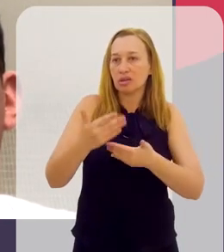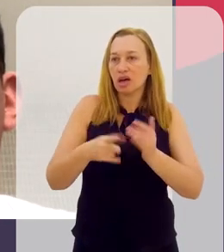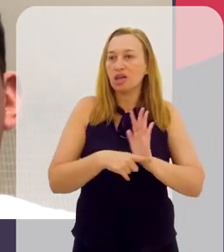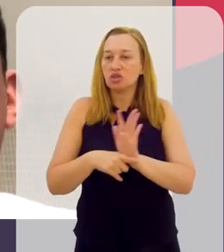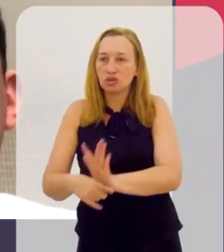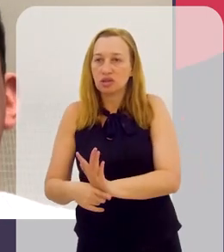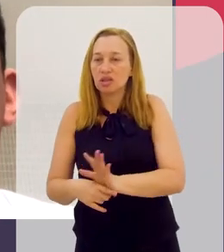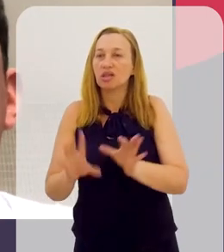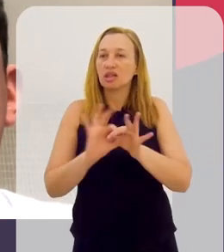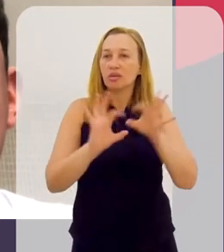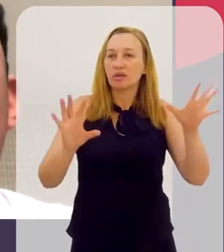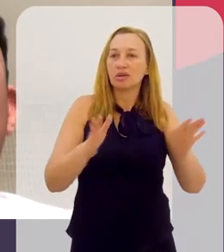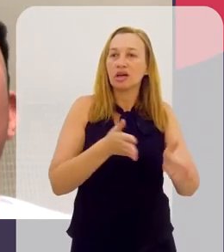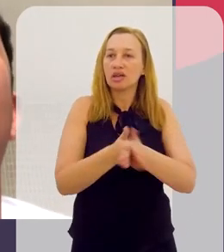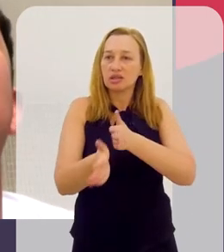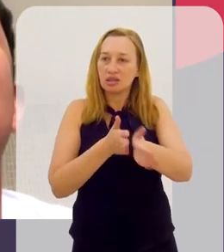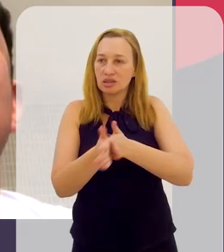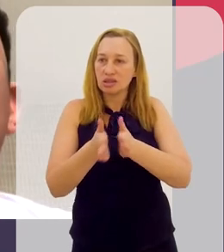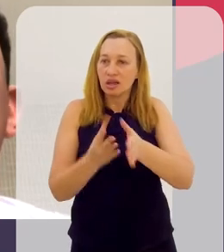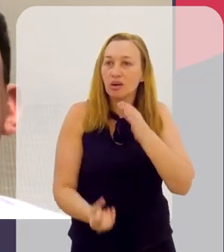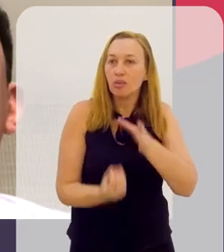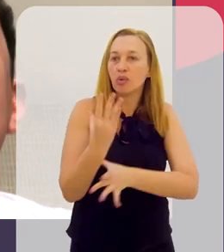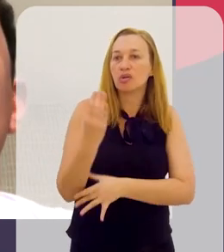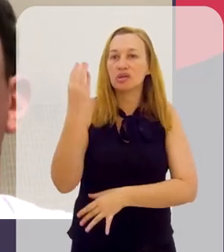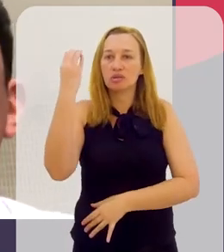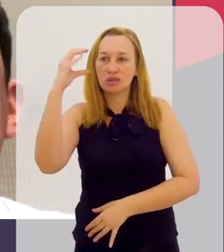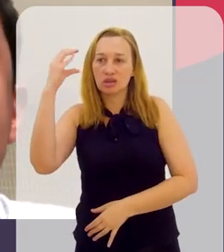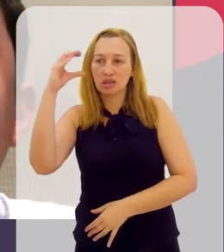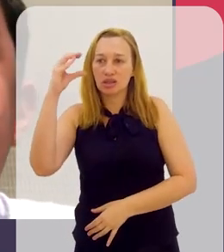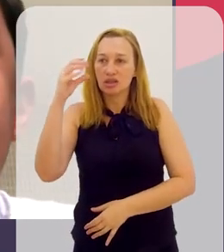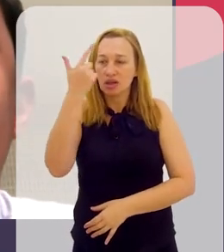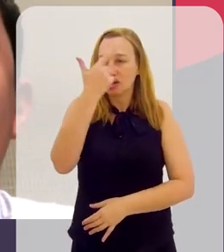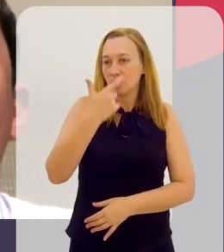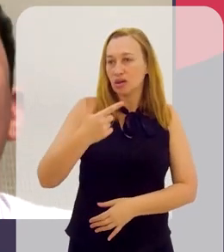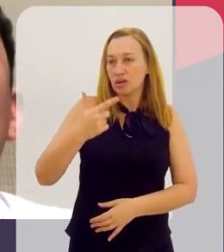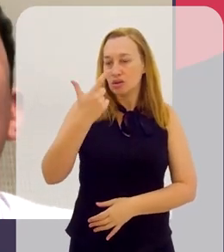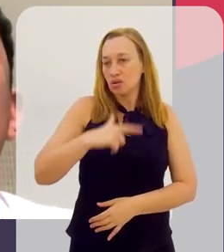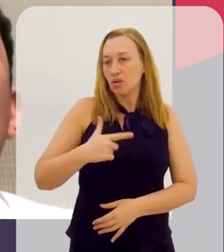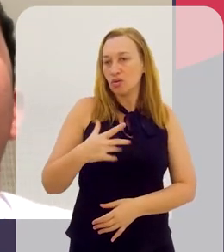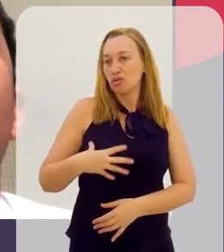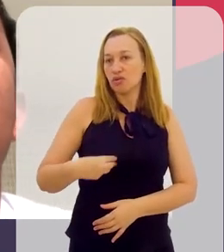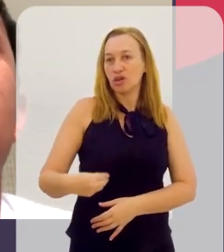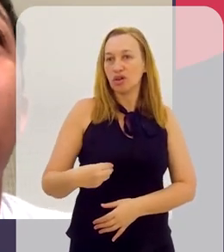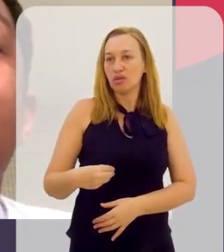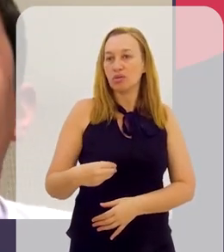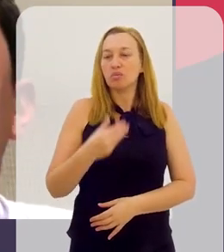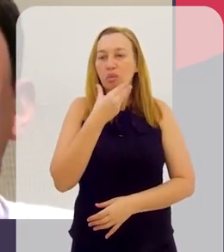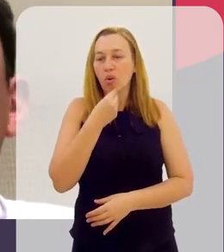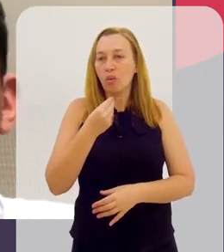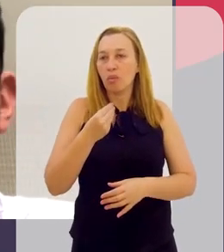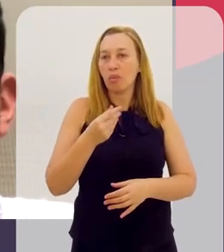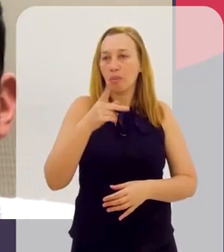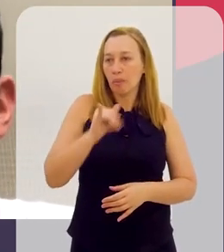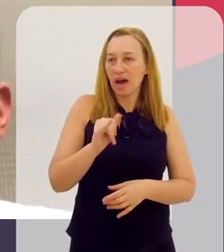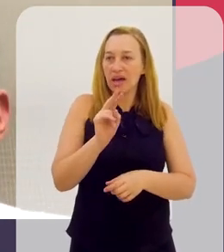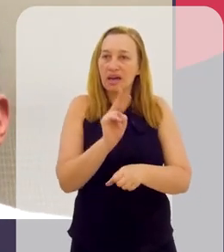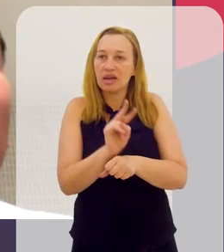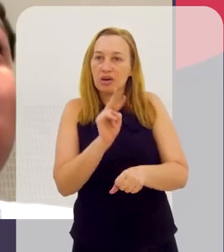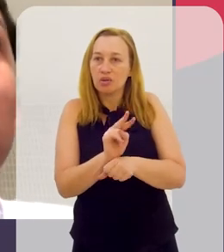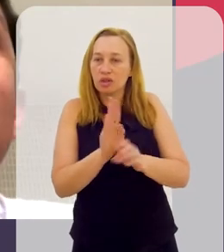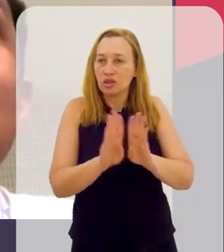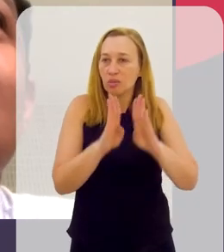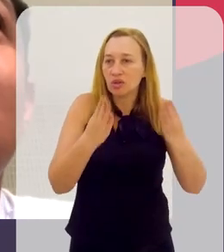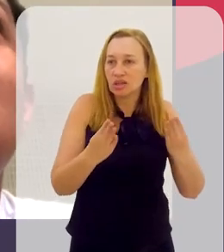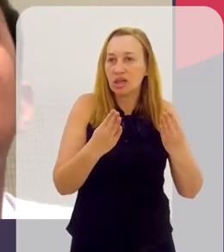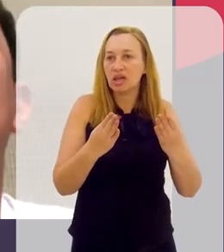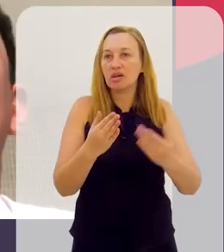acabam proporcionando isso, né? A democratização do acesso à produção de ciência, né? Eu sou filho de porteiro com dona de casa. Que